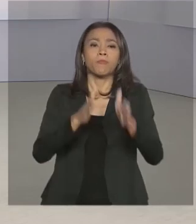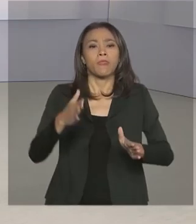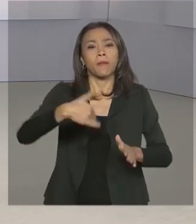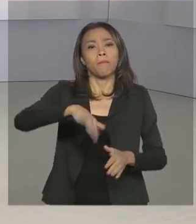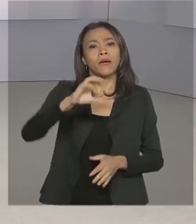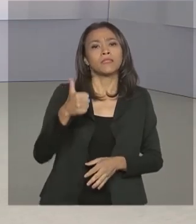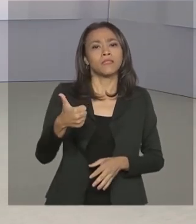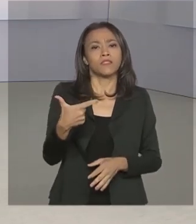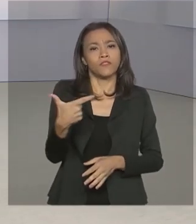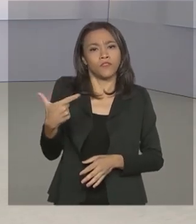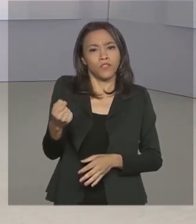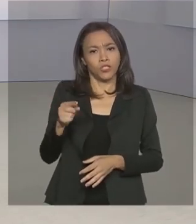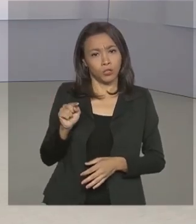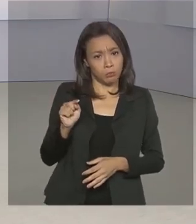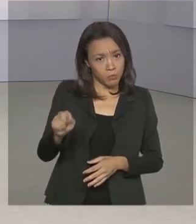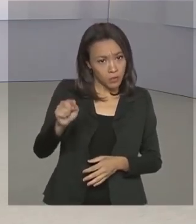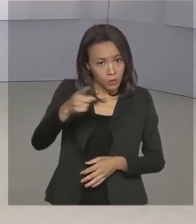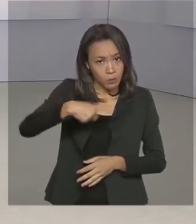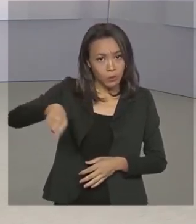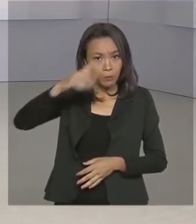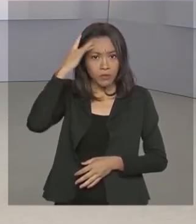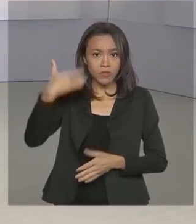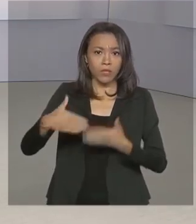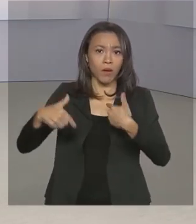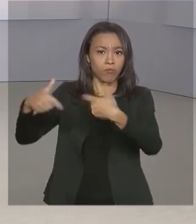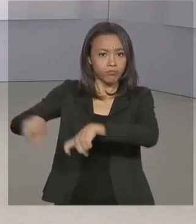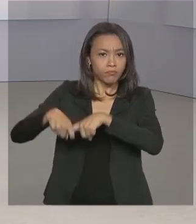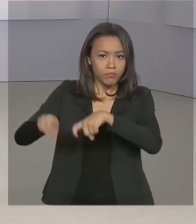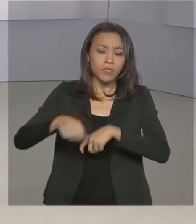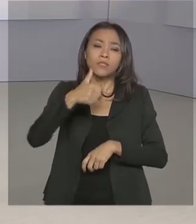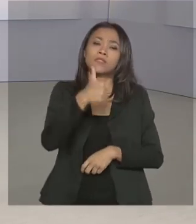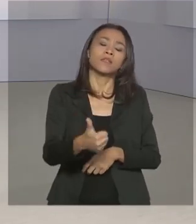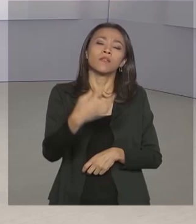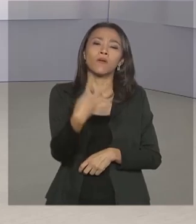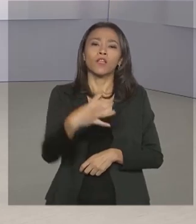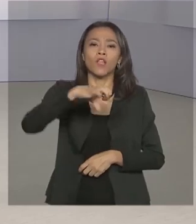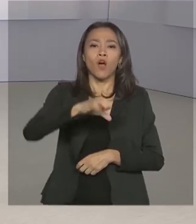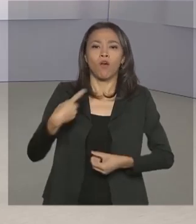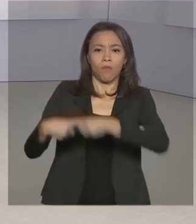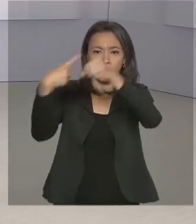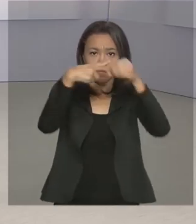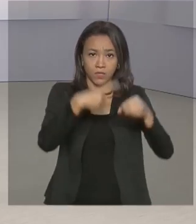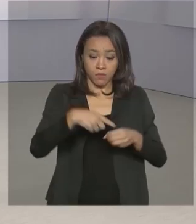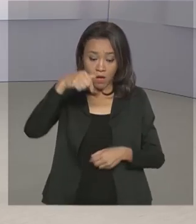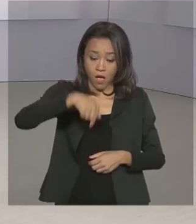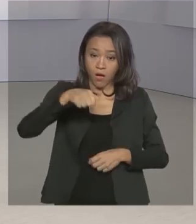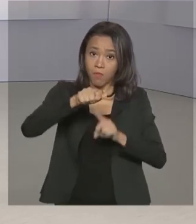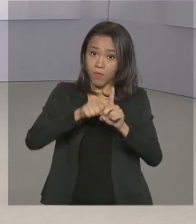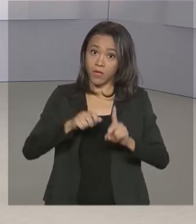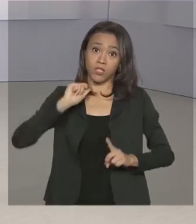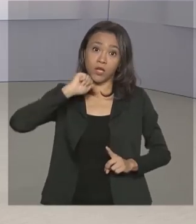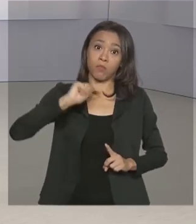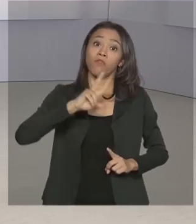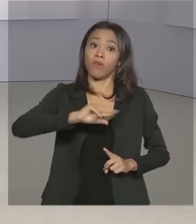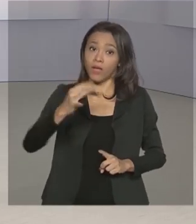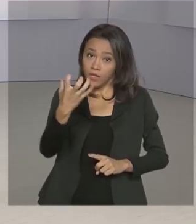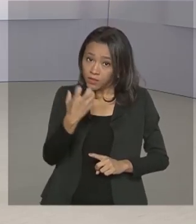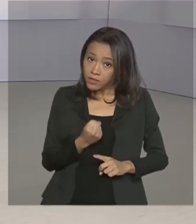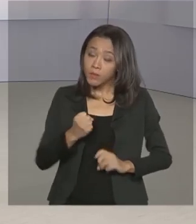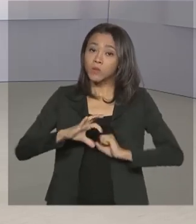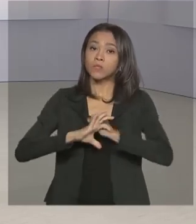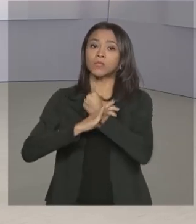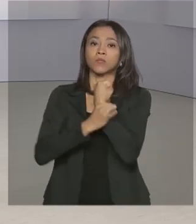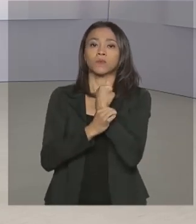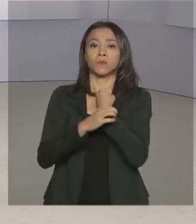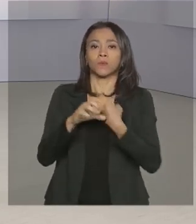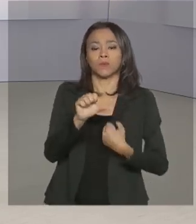agricultores familiares de 149 municípios vão receber agora em abril o pagamento integral do Garantia Safra. O